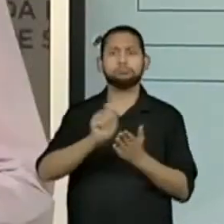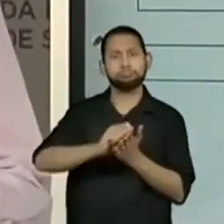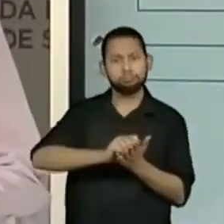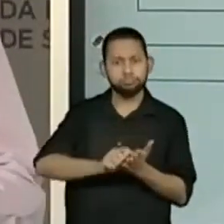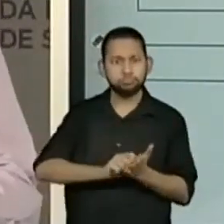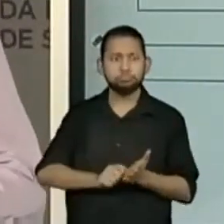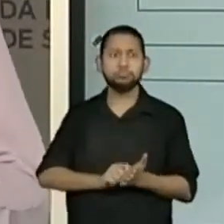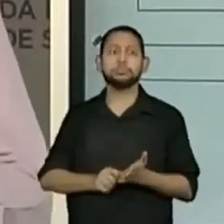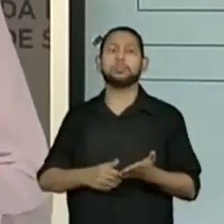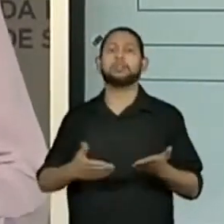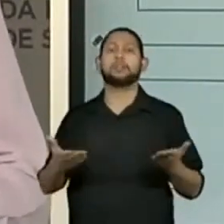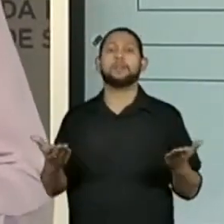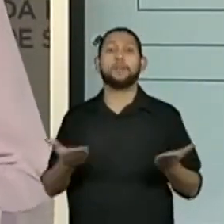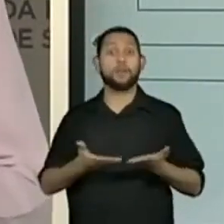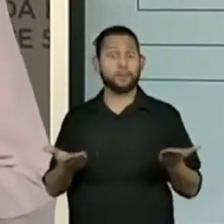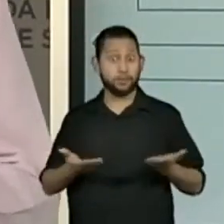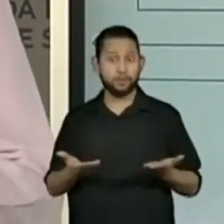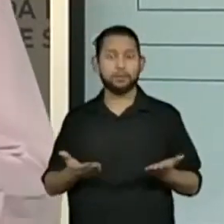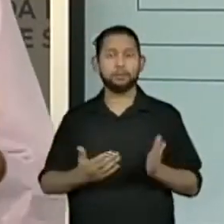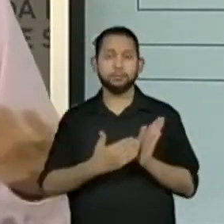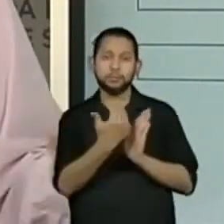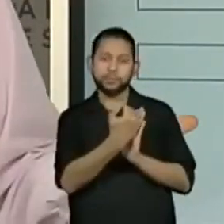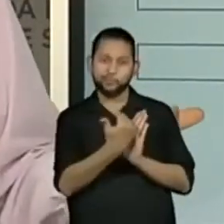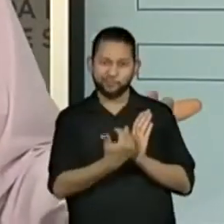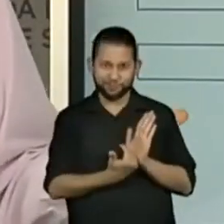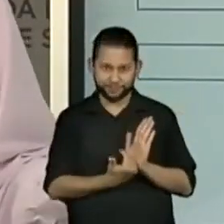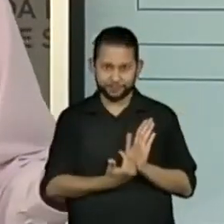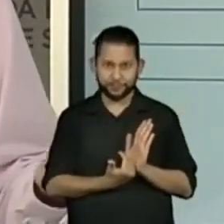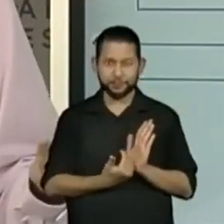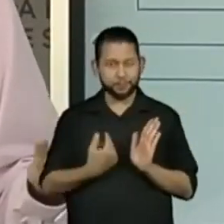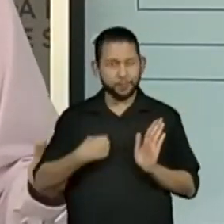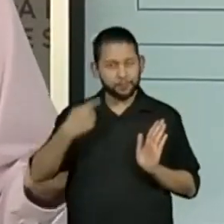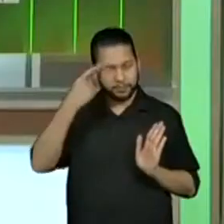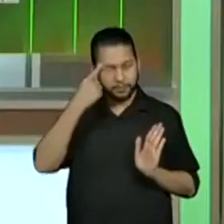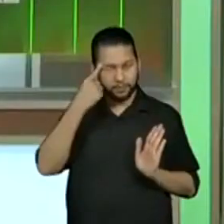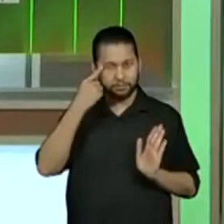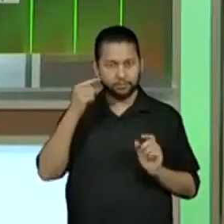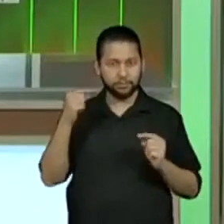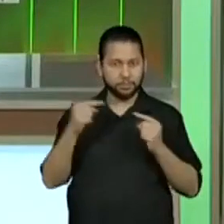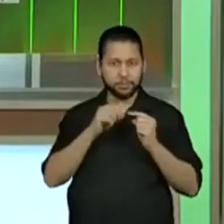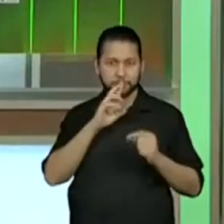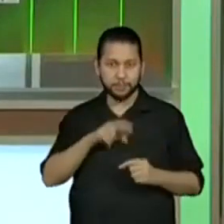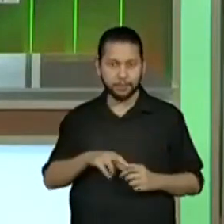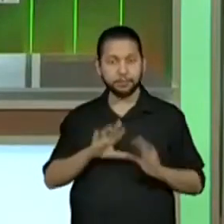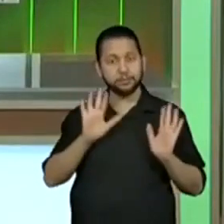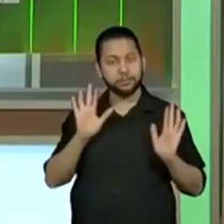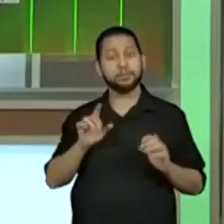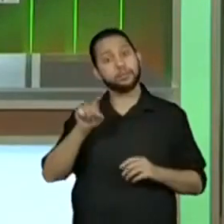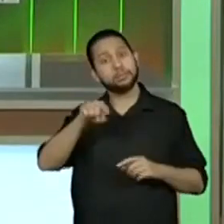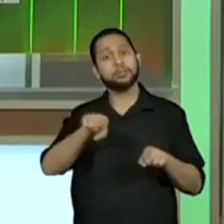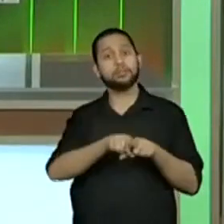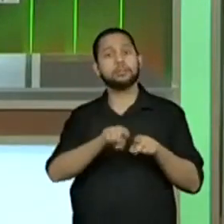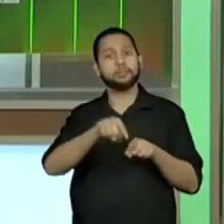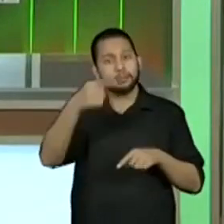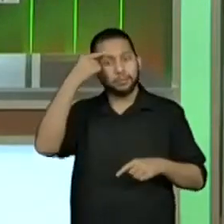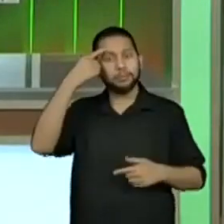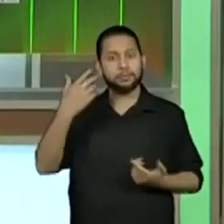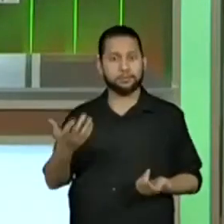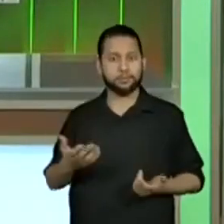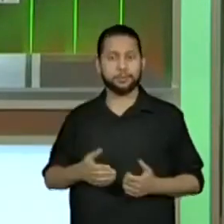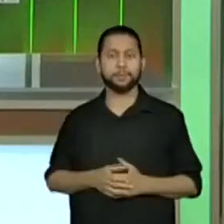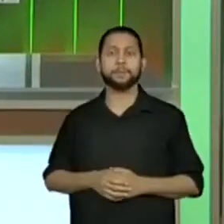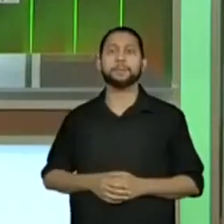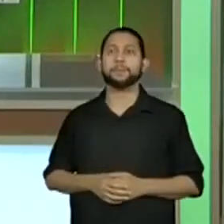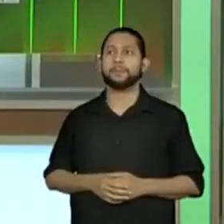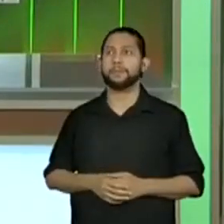aqui de maneira que fique sistematizado. Vamos então repensar na nossa resposta? Repense você aí. E então?